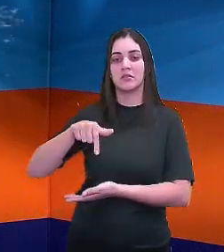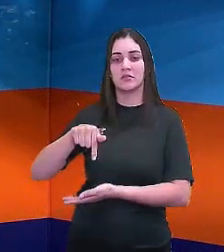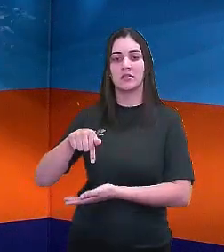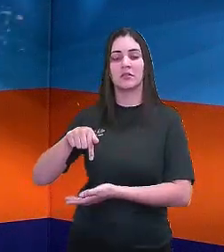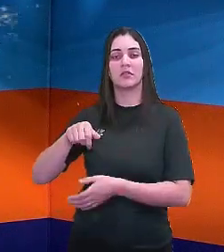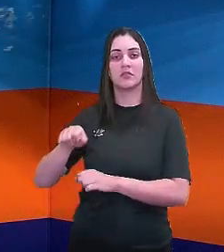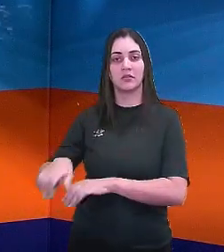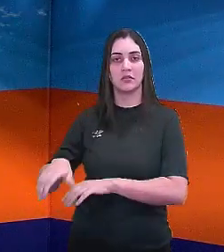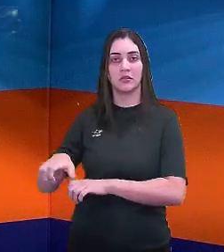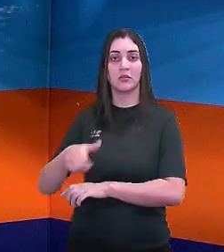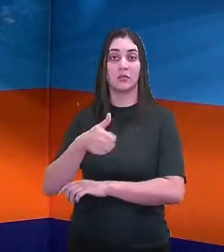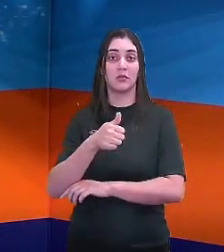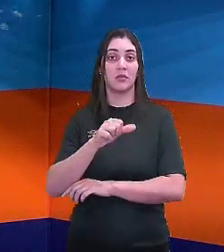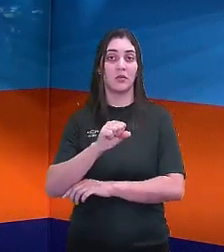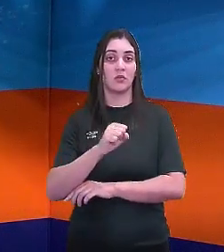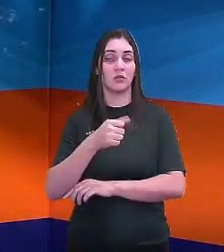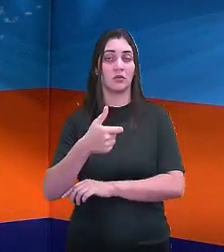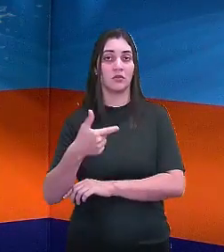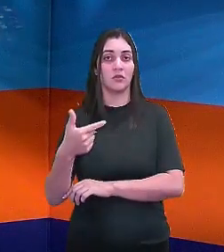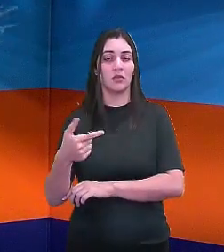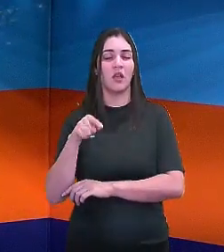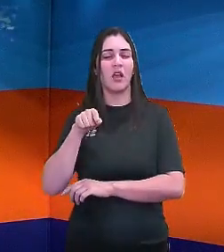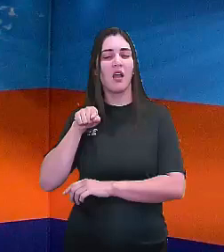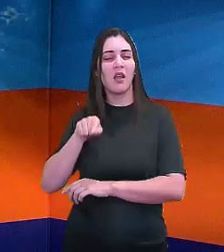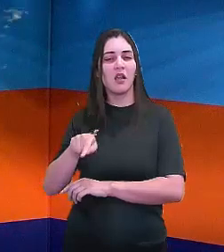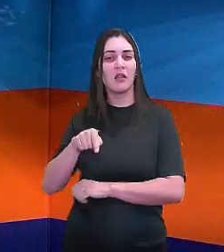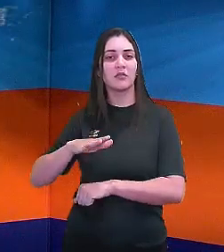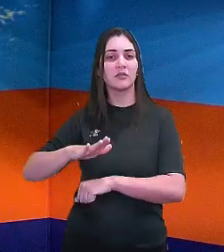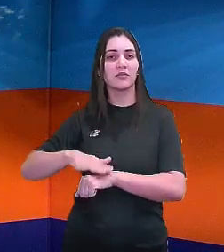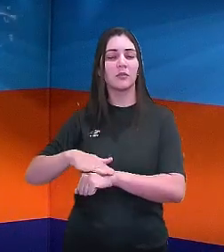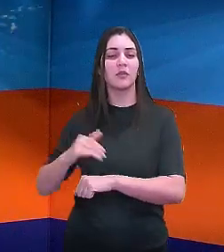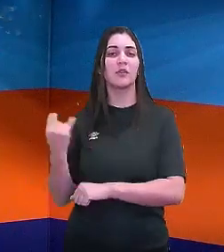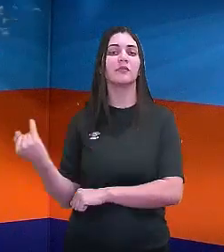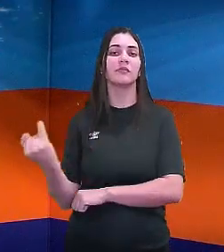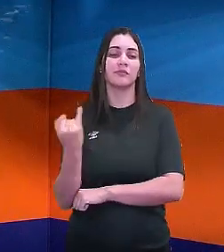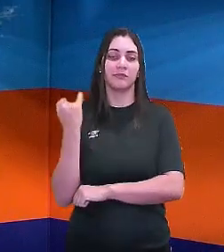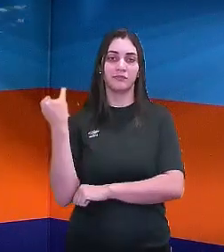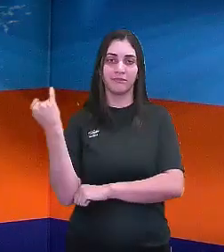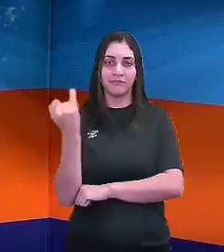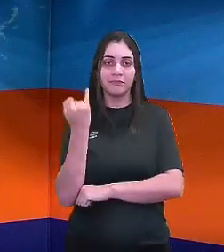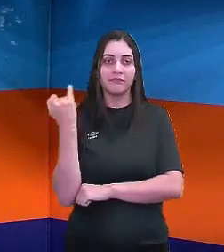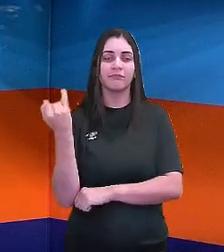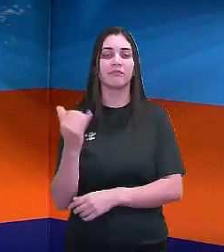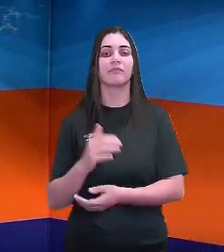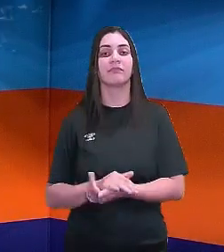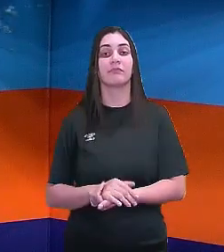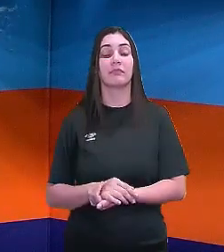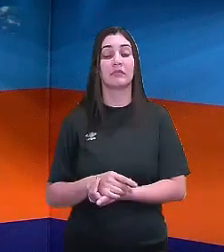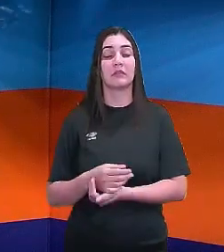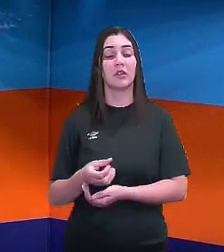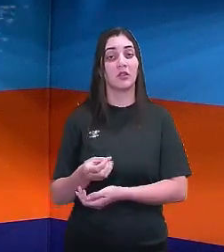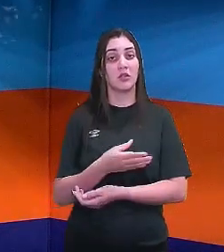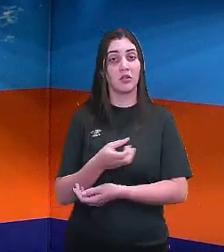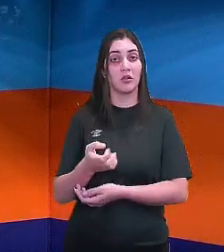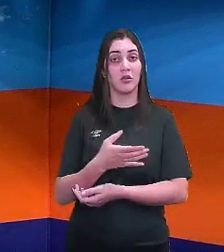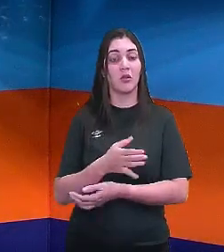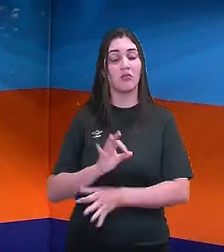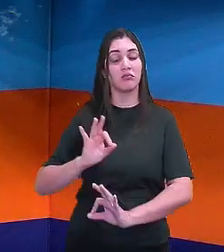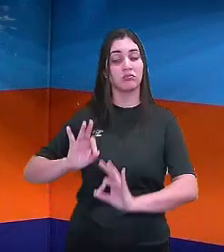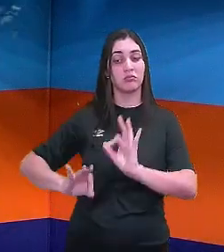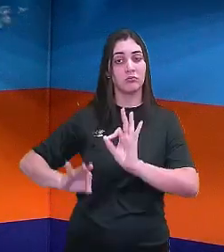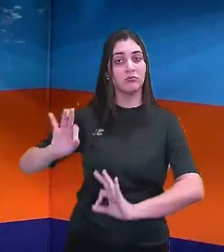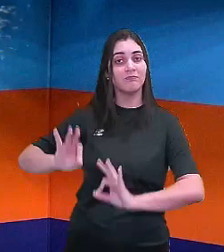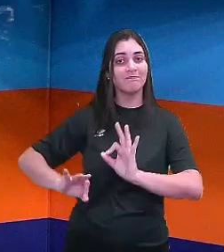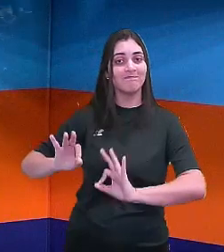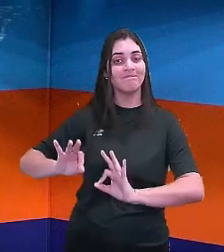1822, ela é um momento importante nessa nova forma